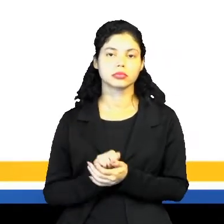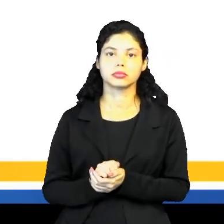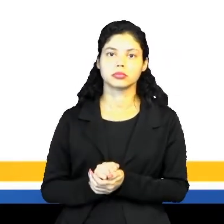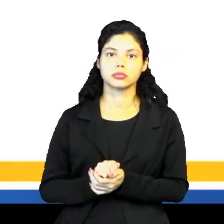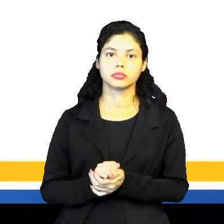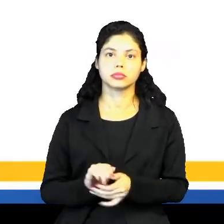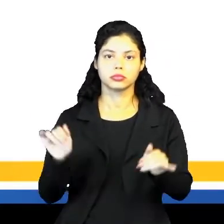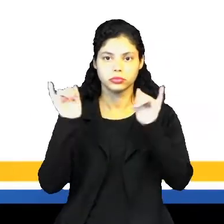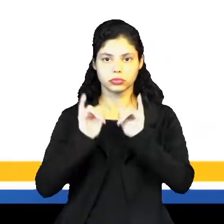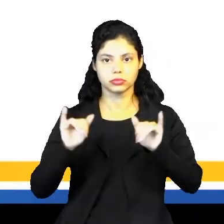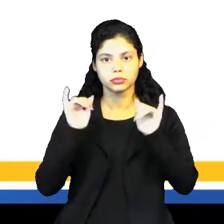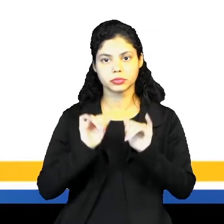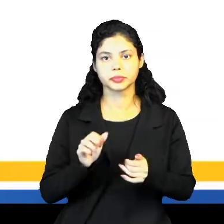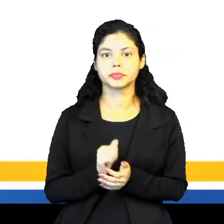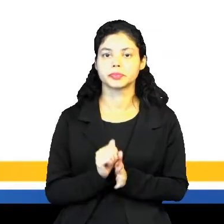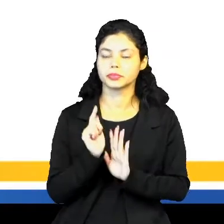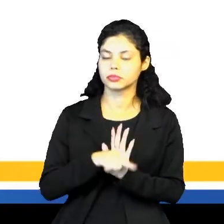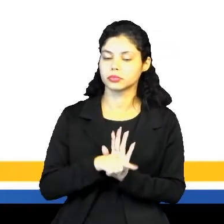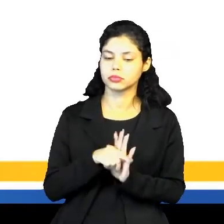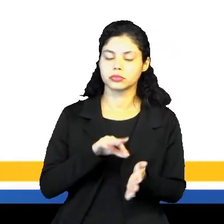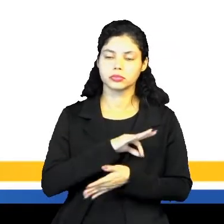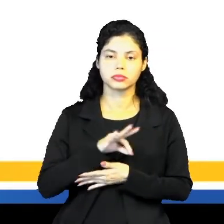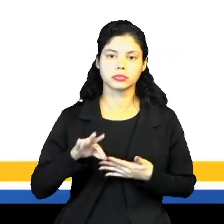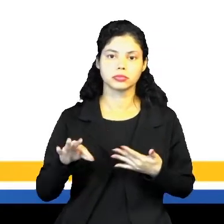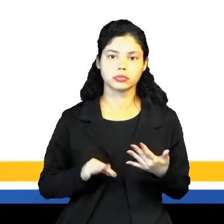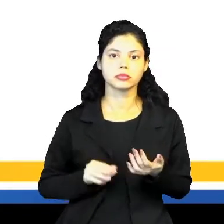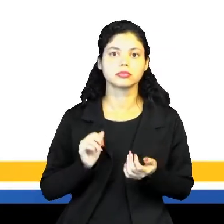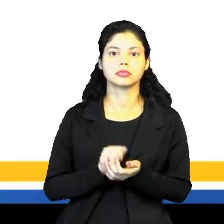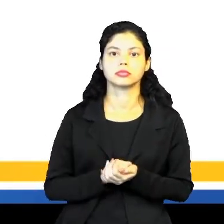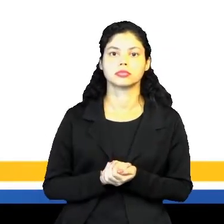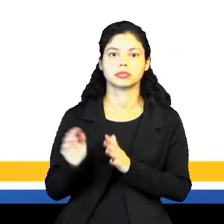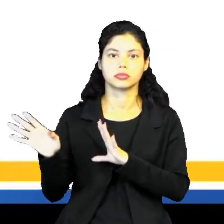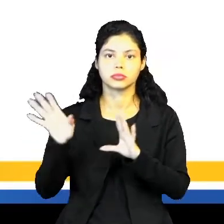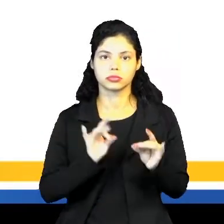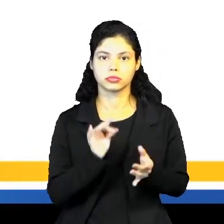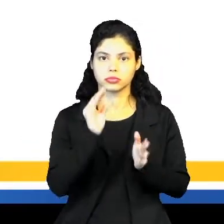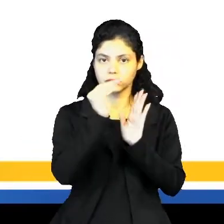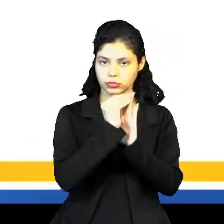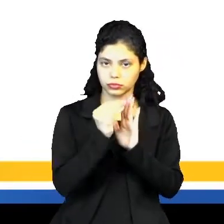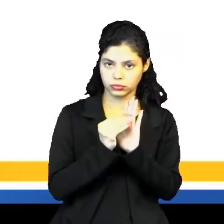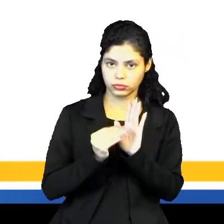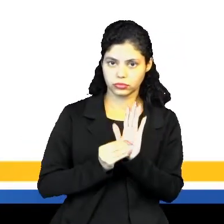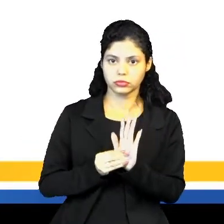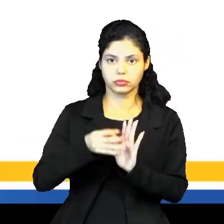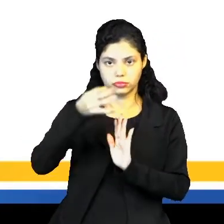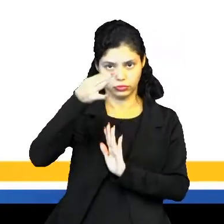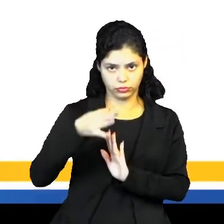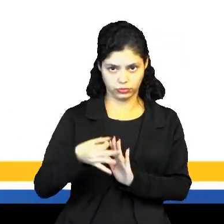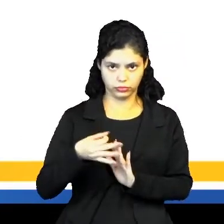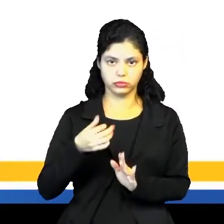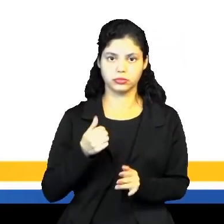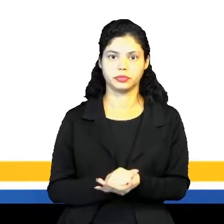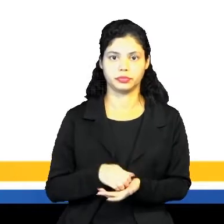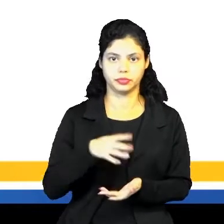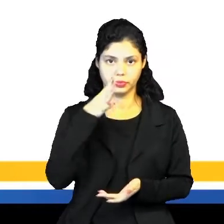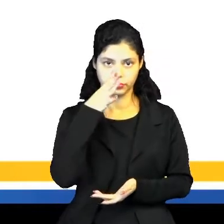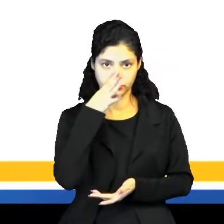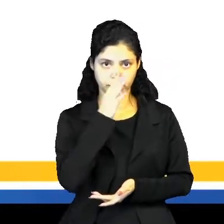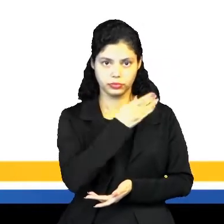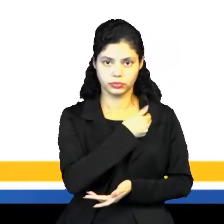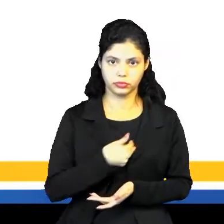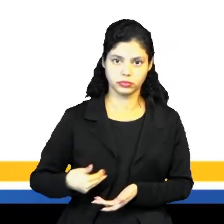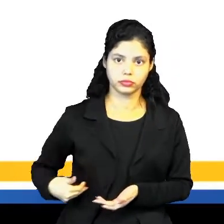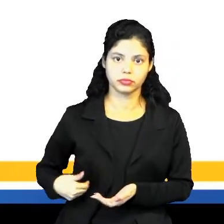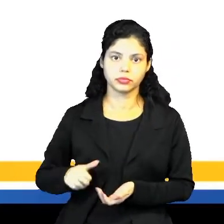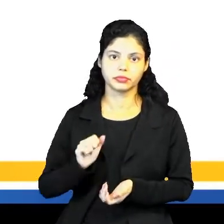notícia, né? Um gênero, um texto aí do tipo informativo que narra um fato atual e de interesse público, né?